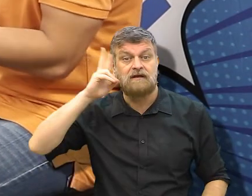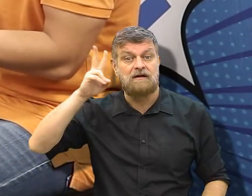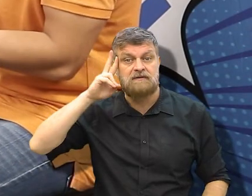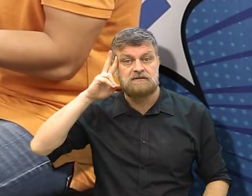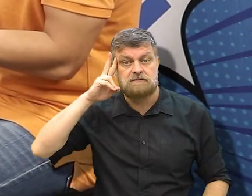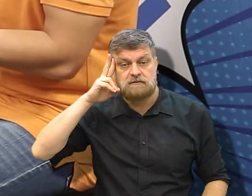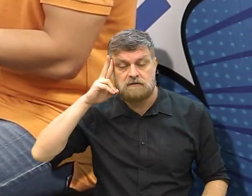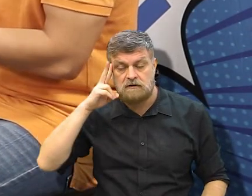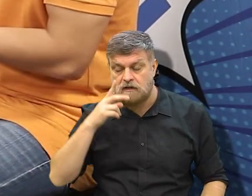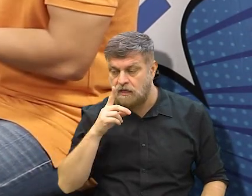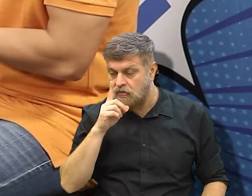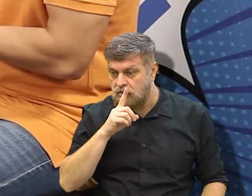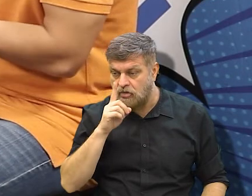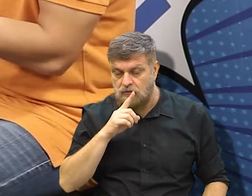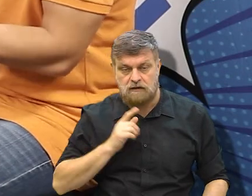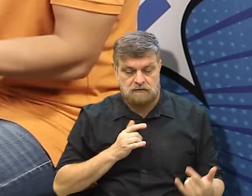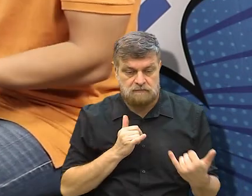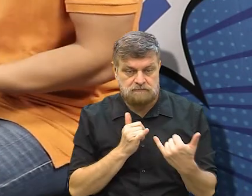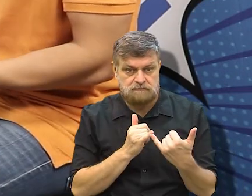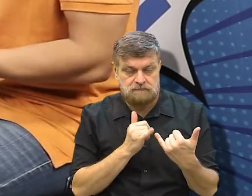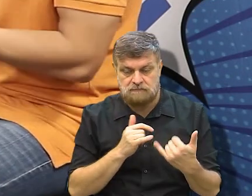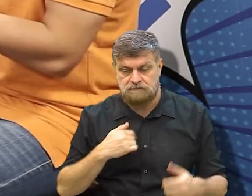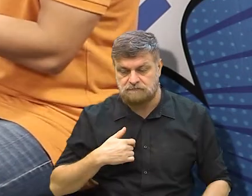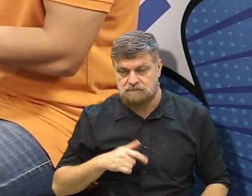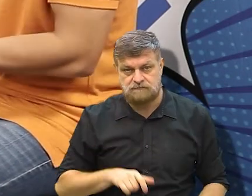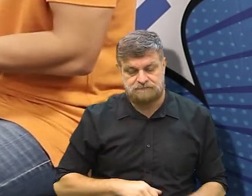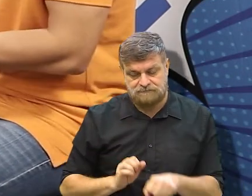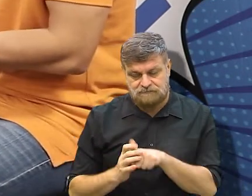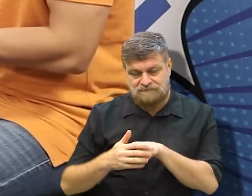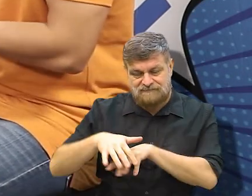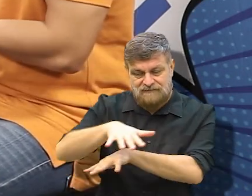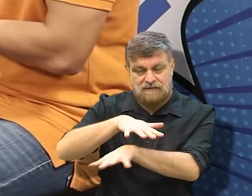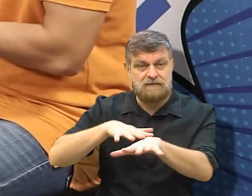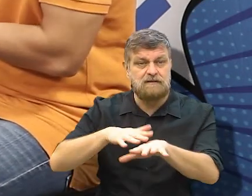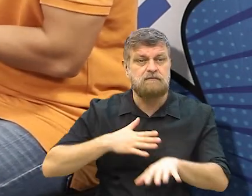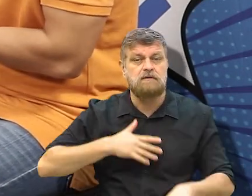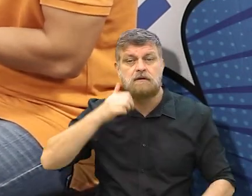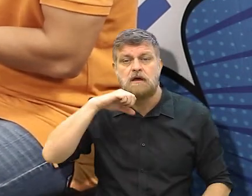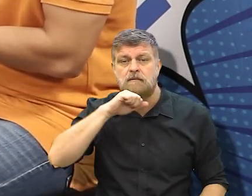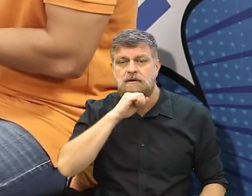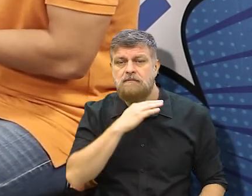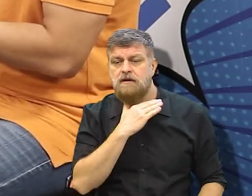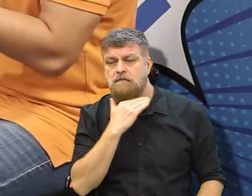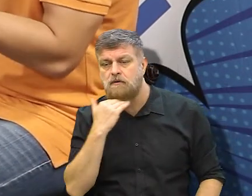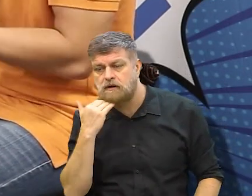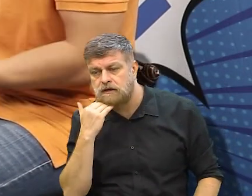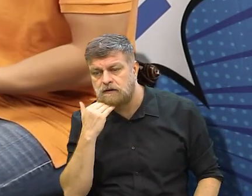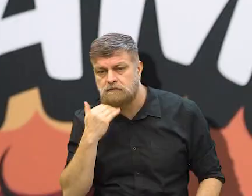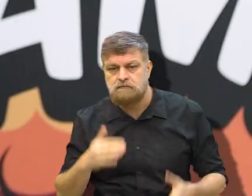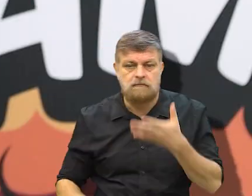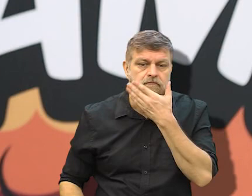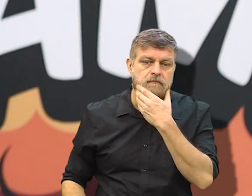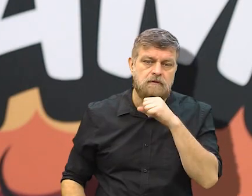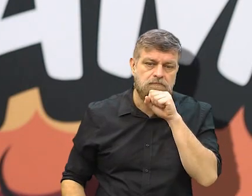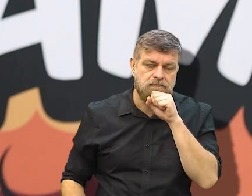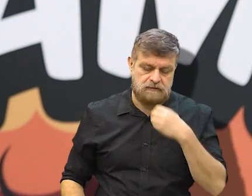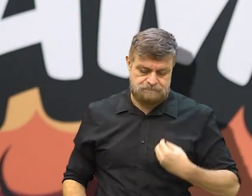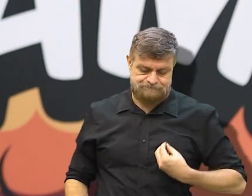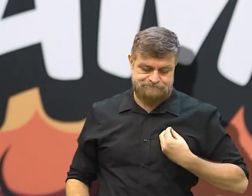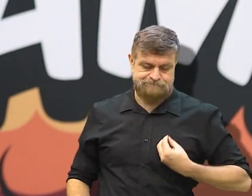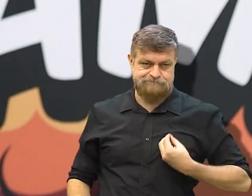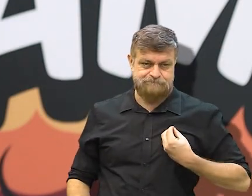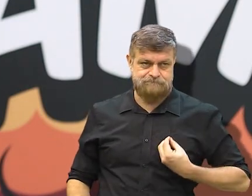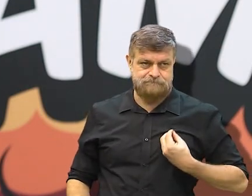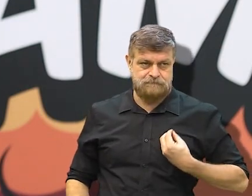minha história também. Porque, por conta da pandemia, do coronavírus, a minha mãe faleceu e meu pai ficou. Então,